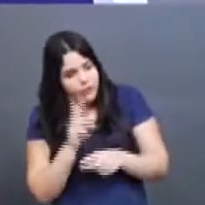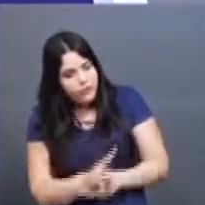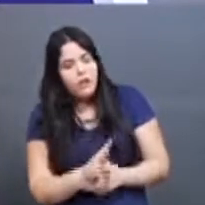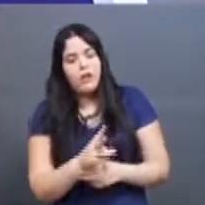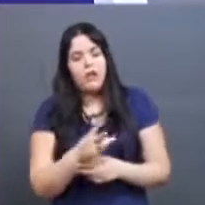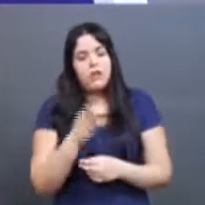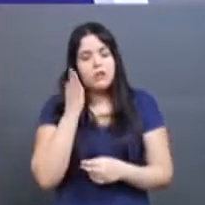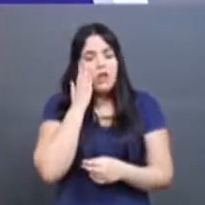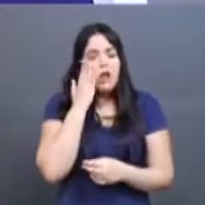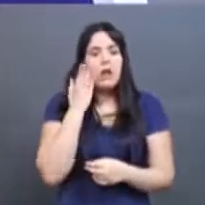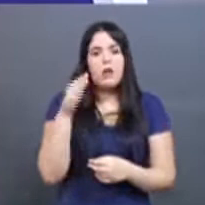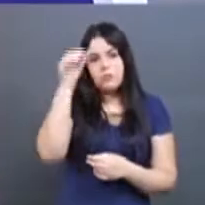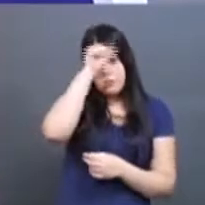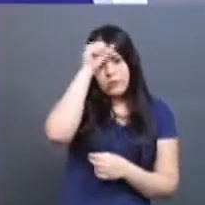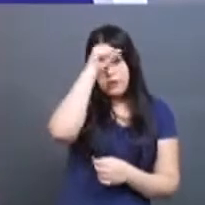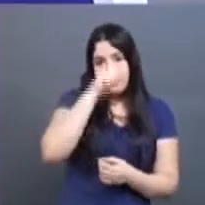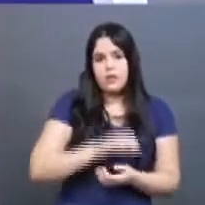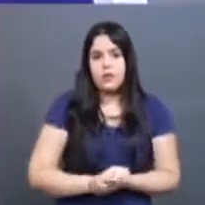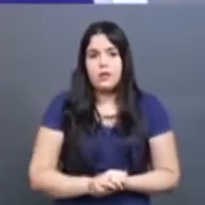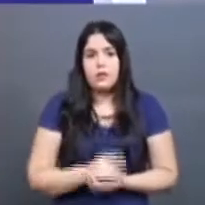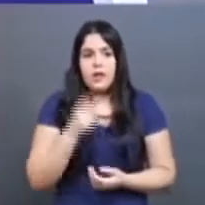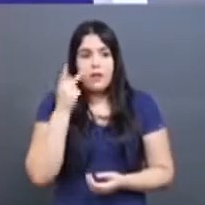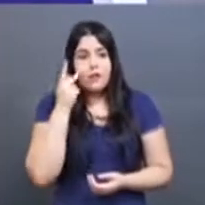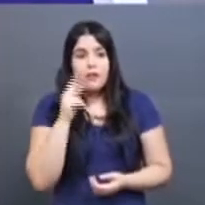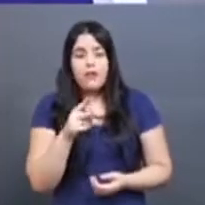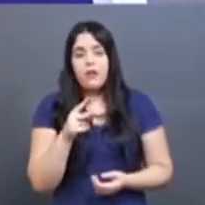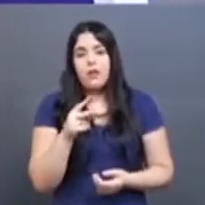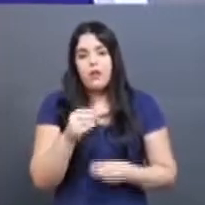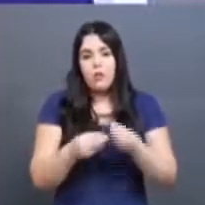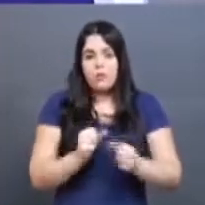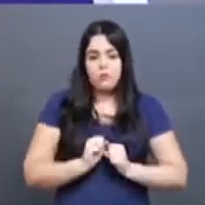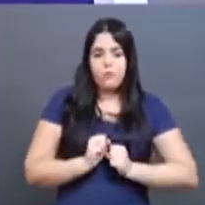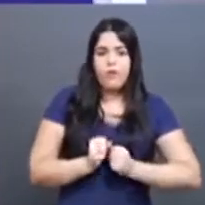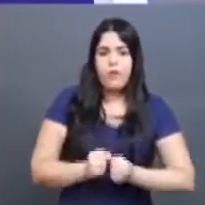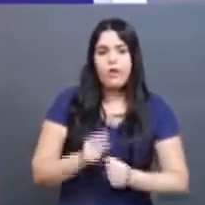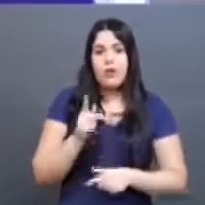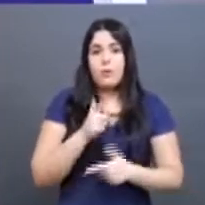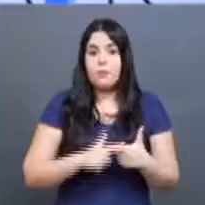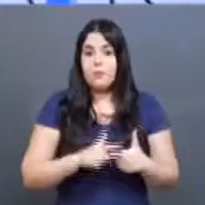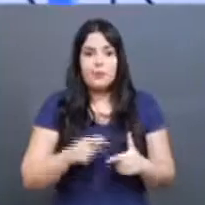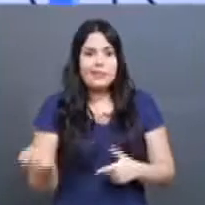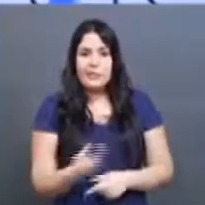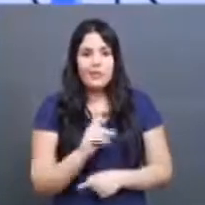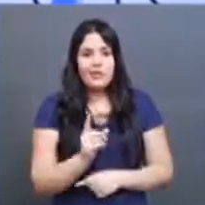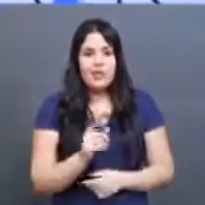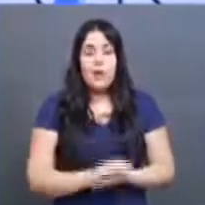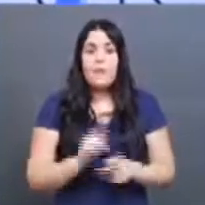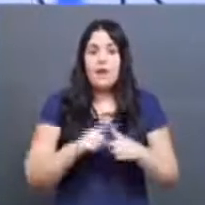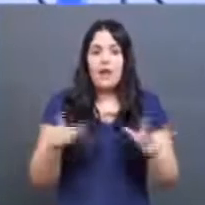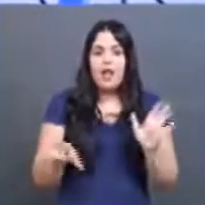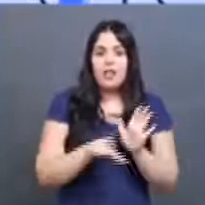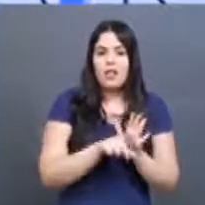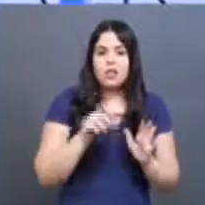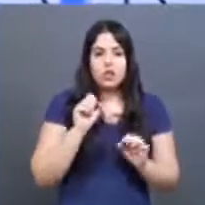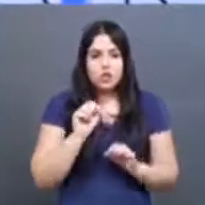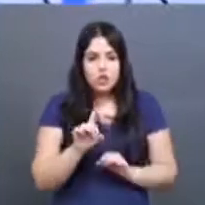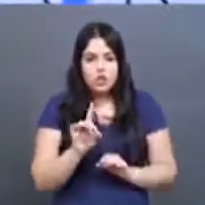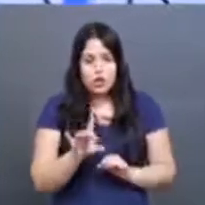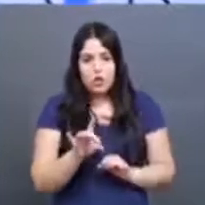assunto que, embora não seja novo, a legislação só abriu os olhos para uma necessidade de